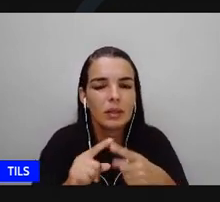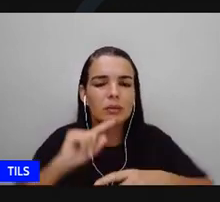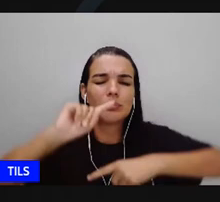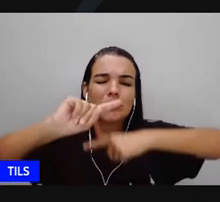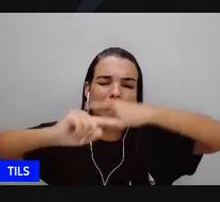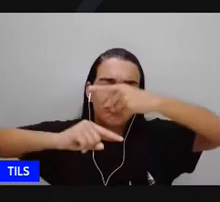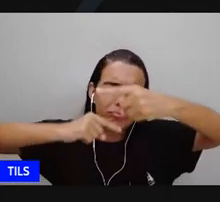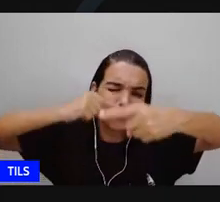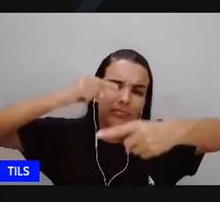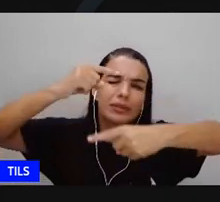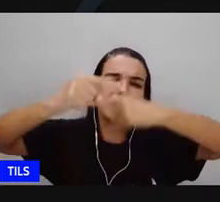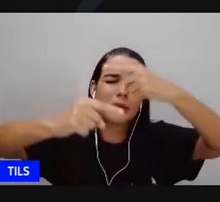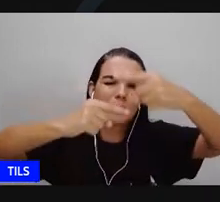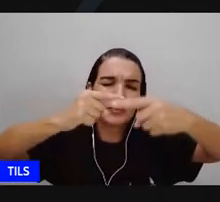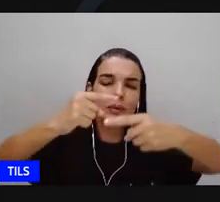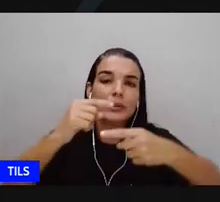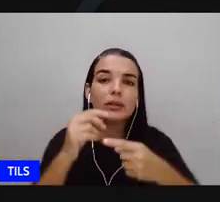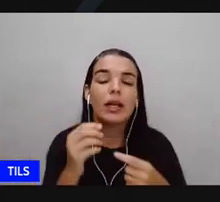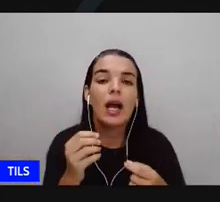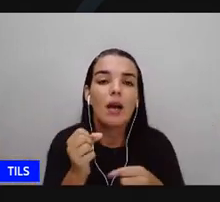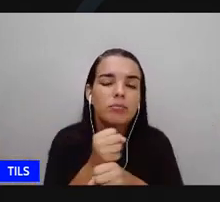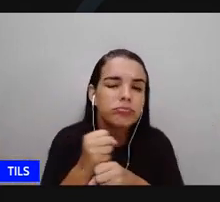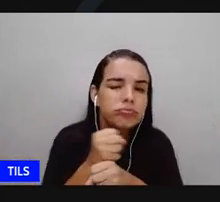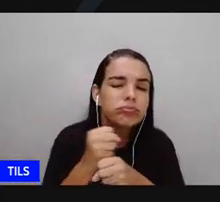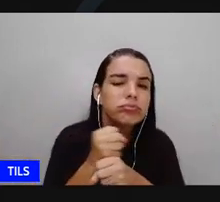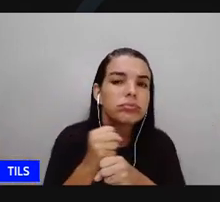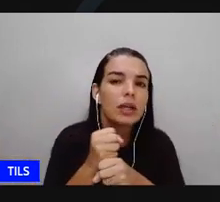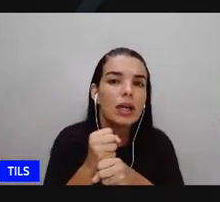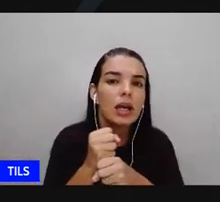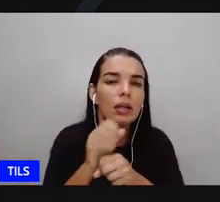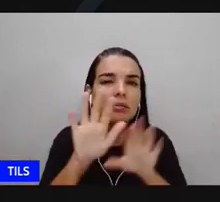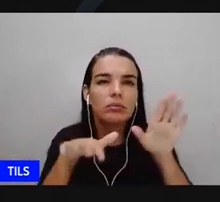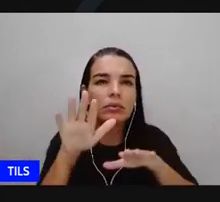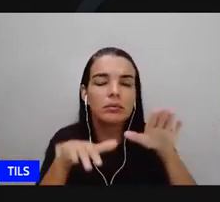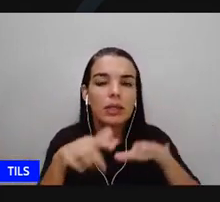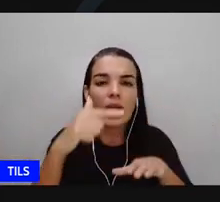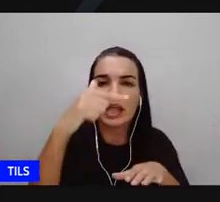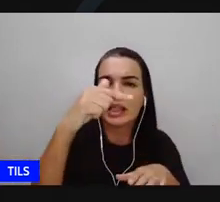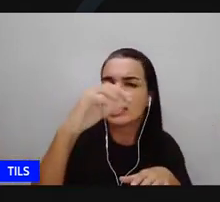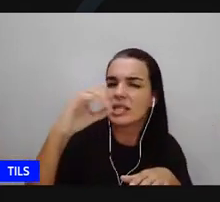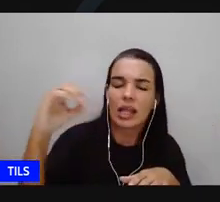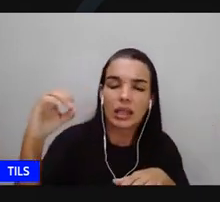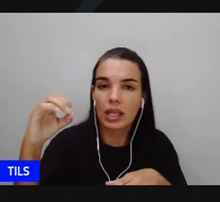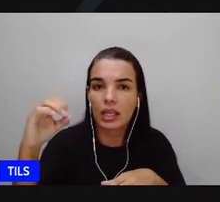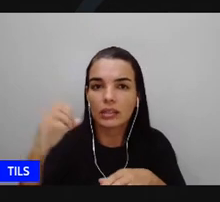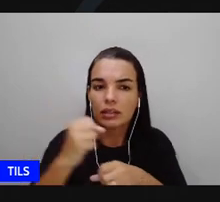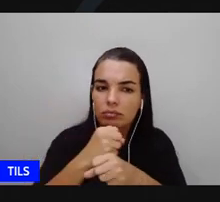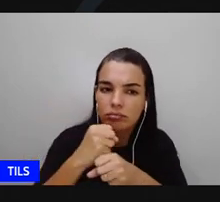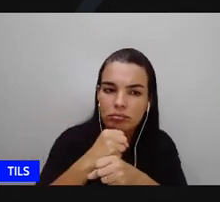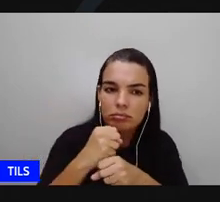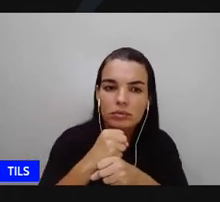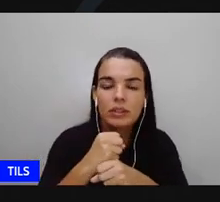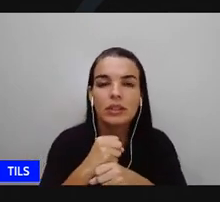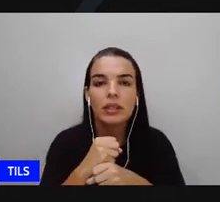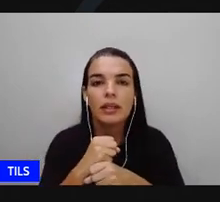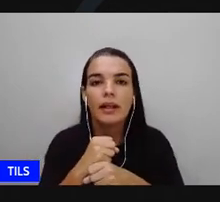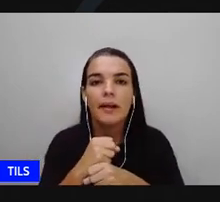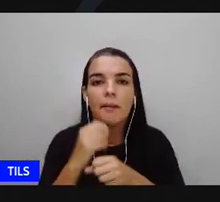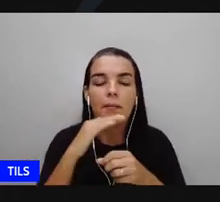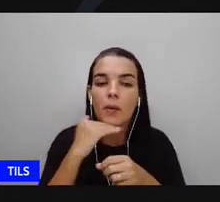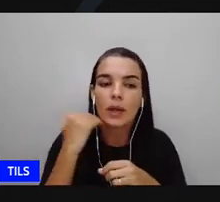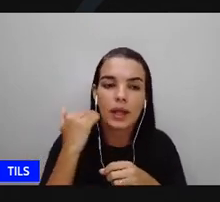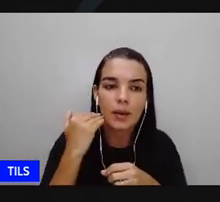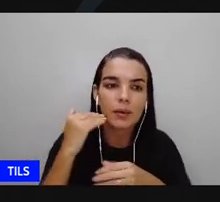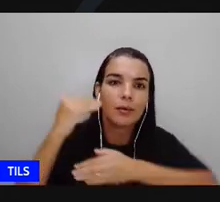pela morte na década de 70 não é? em 1977 só com andando e aí passados muitos anos a gente ainda vive